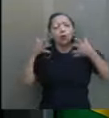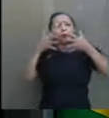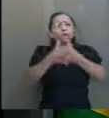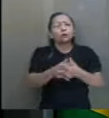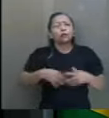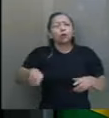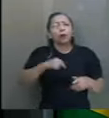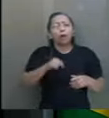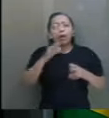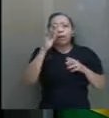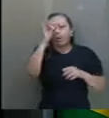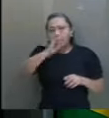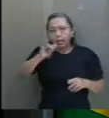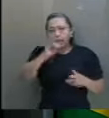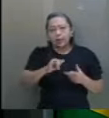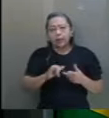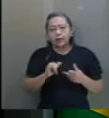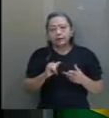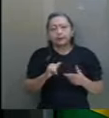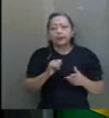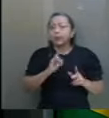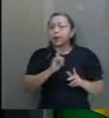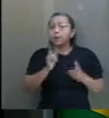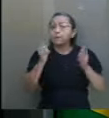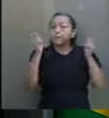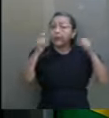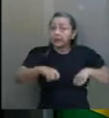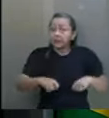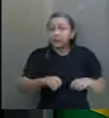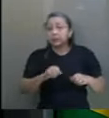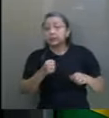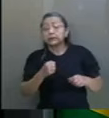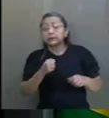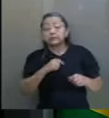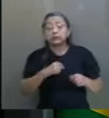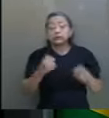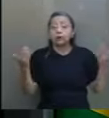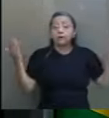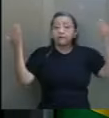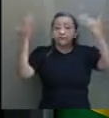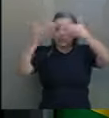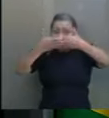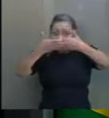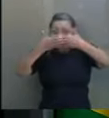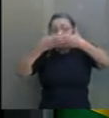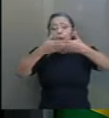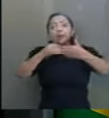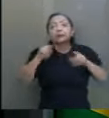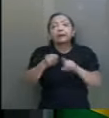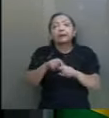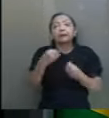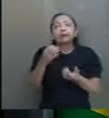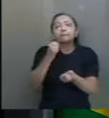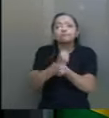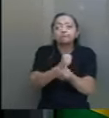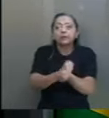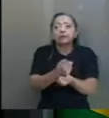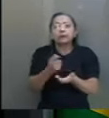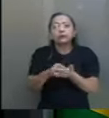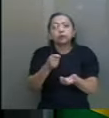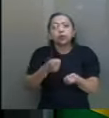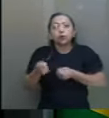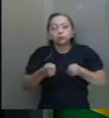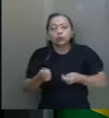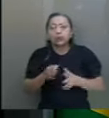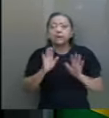judicialista, que não permitam sejam vendados seus olhos e viciados os pesos da balança.